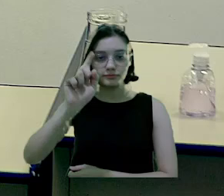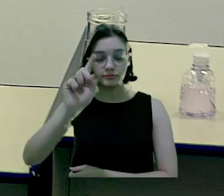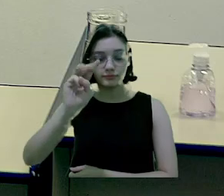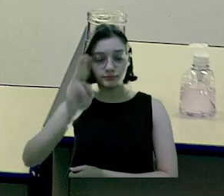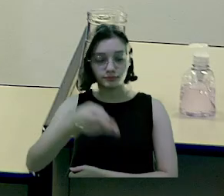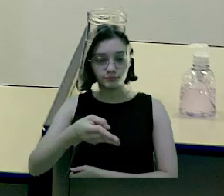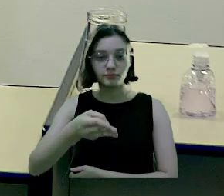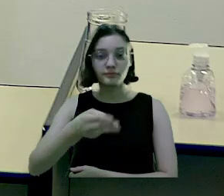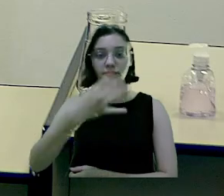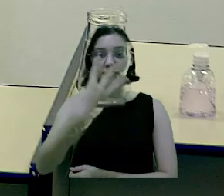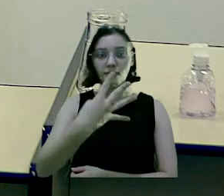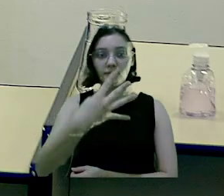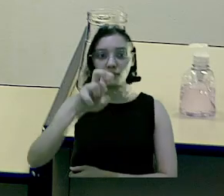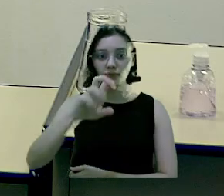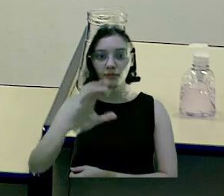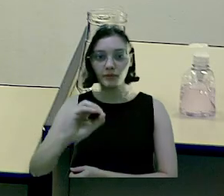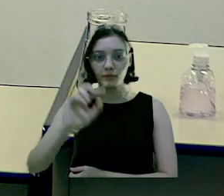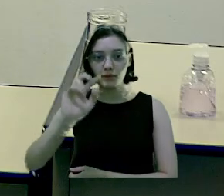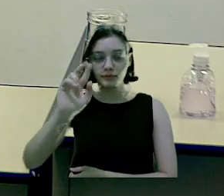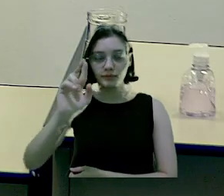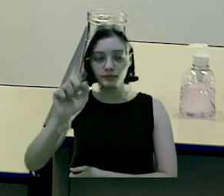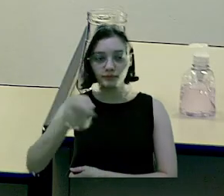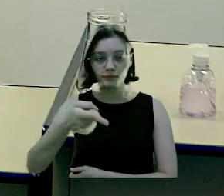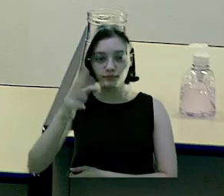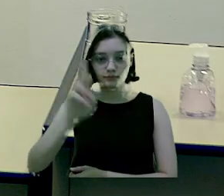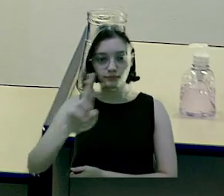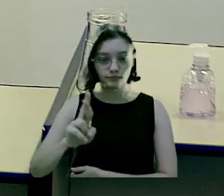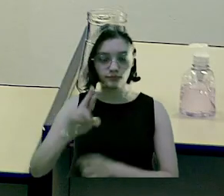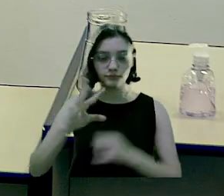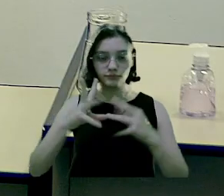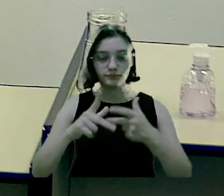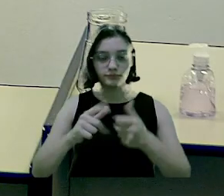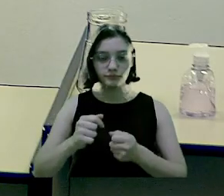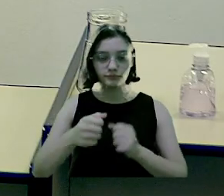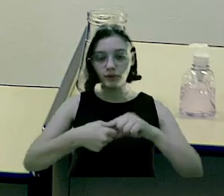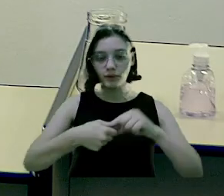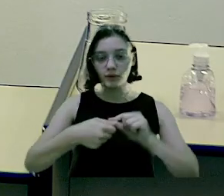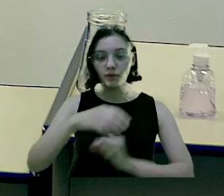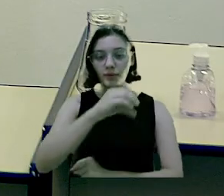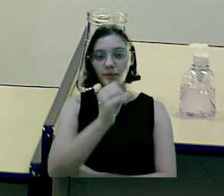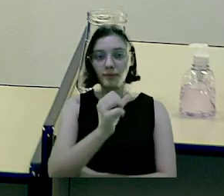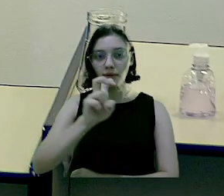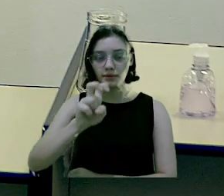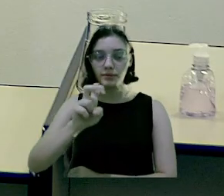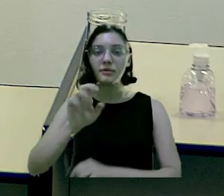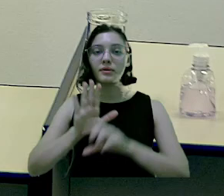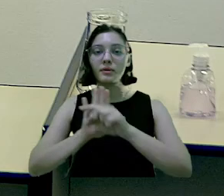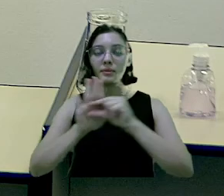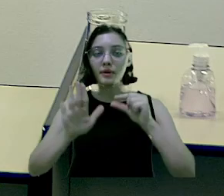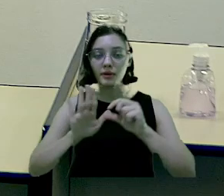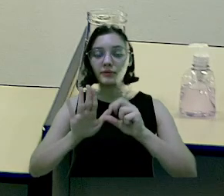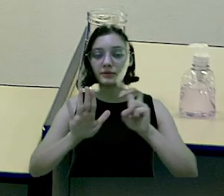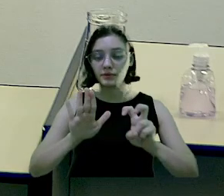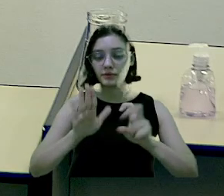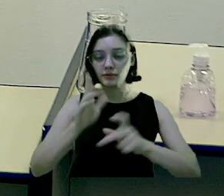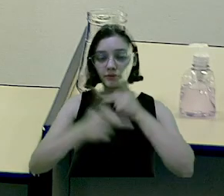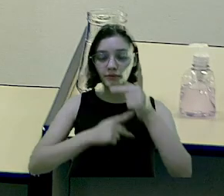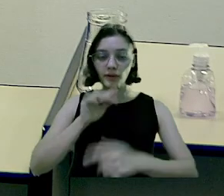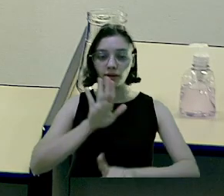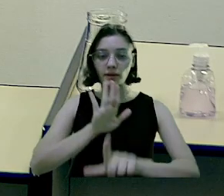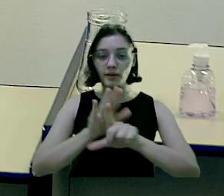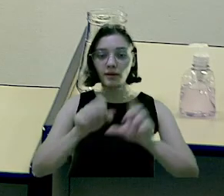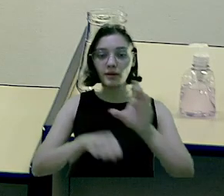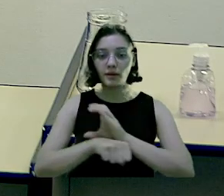R 75.450.000,00, nos termos do artigo 165, parágrafo 5º da Constituição Federal,